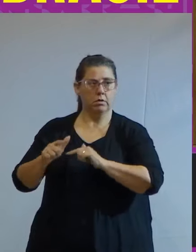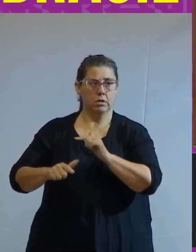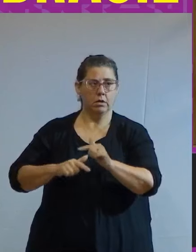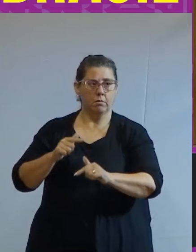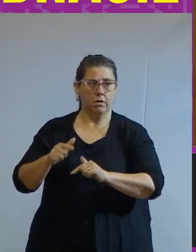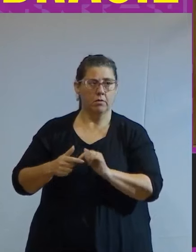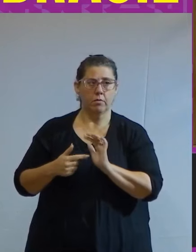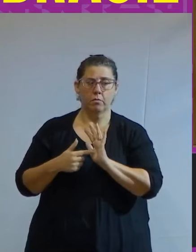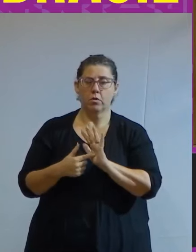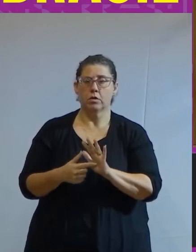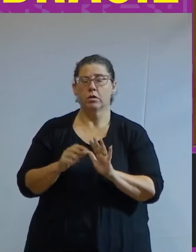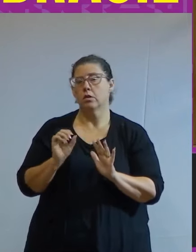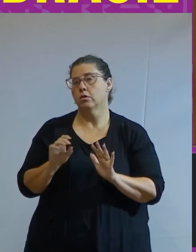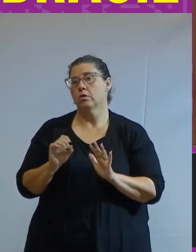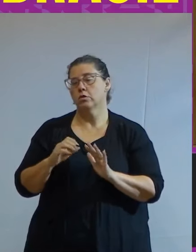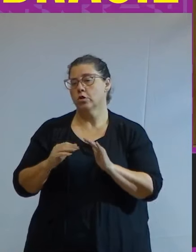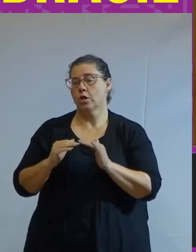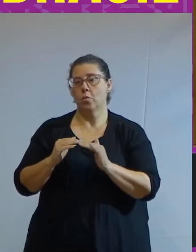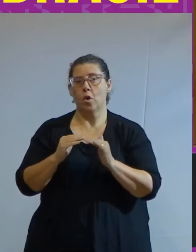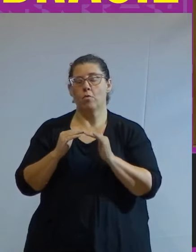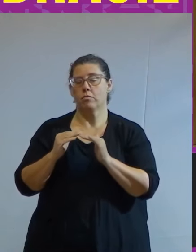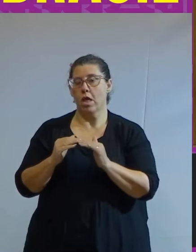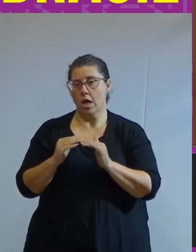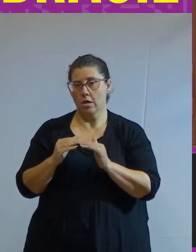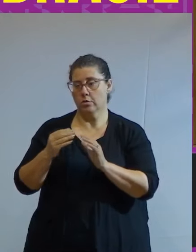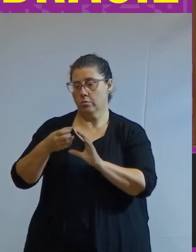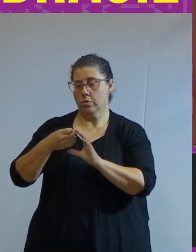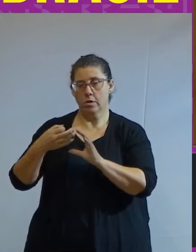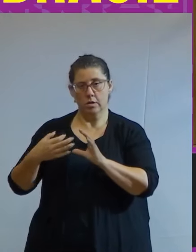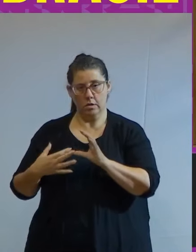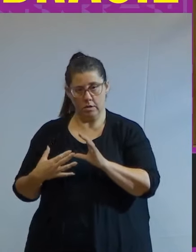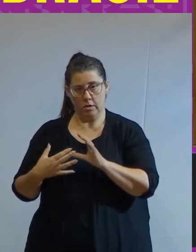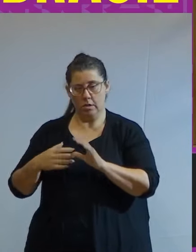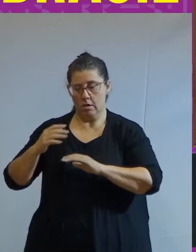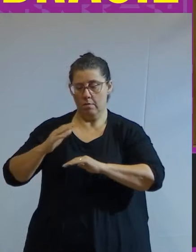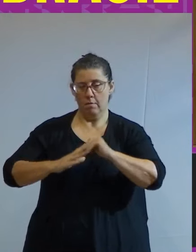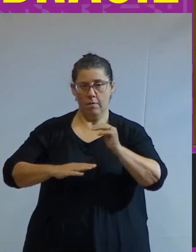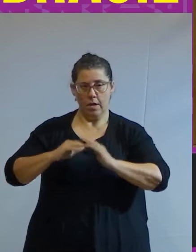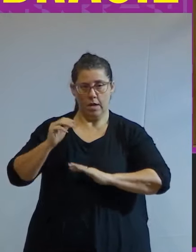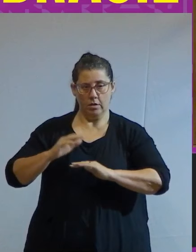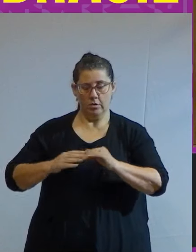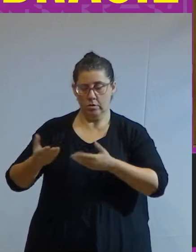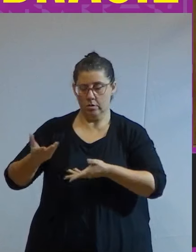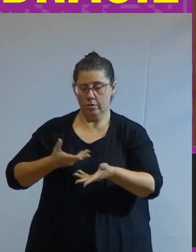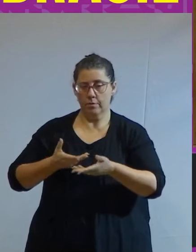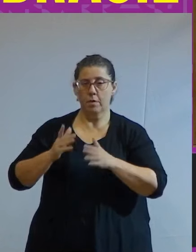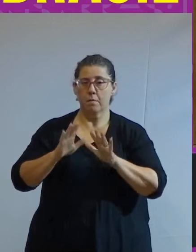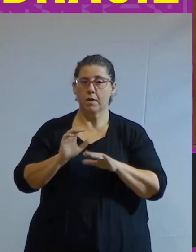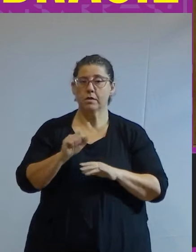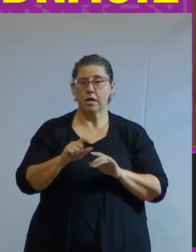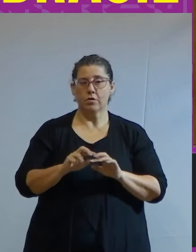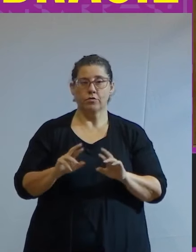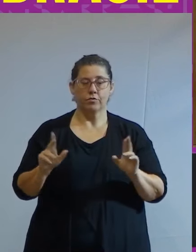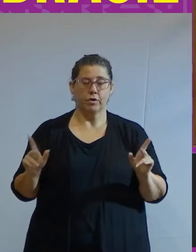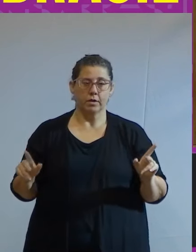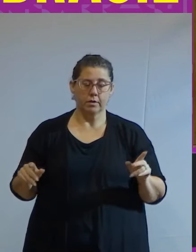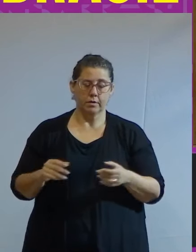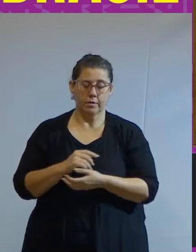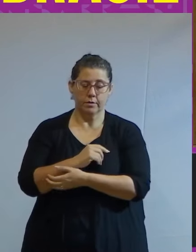da aparência não mais a igualdade que caracteriza os átomos que trocam mas a diferença